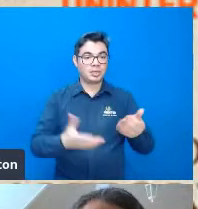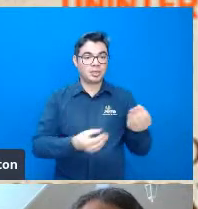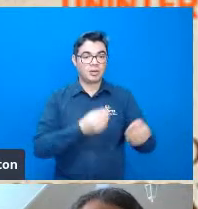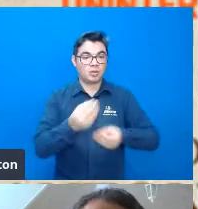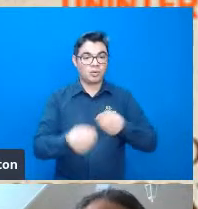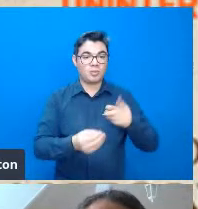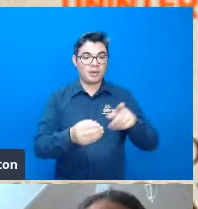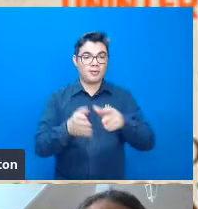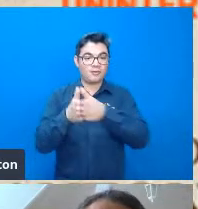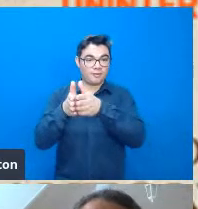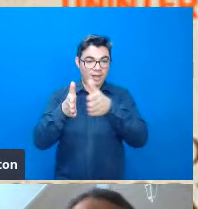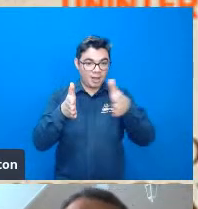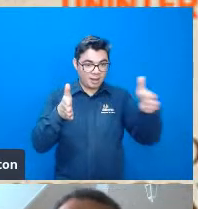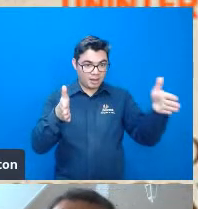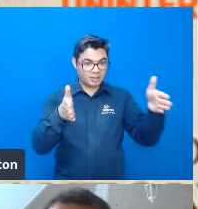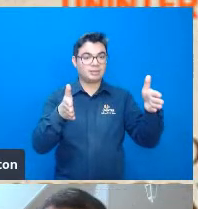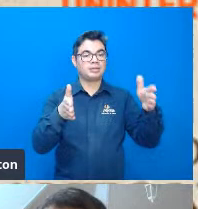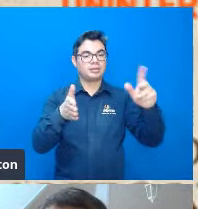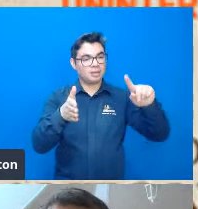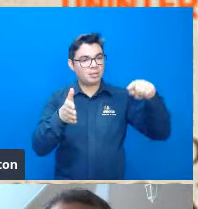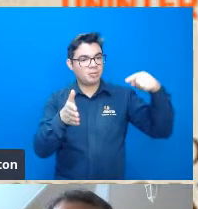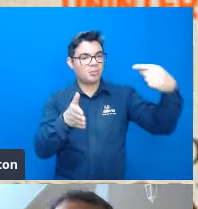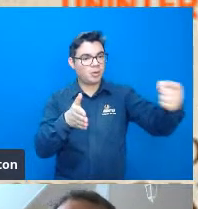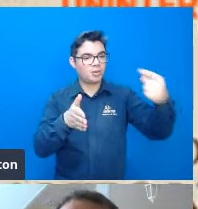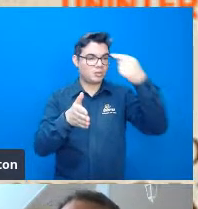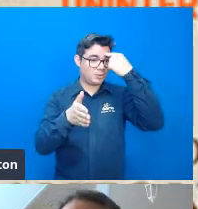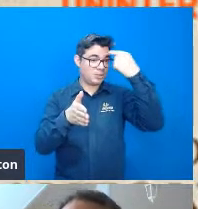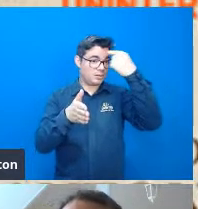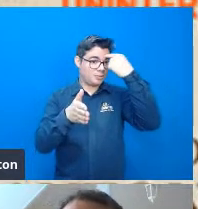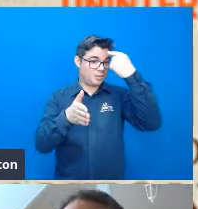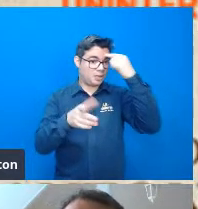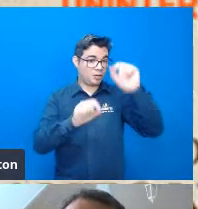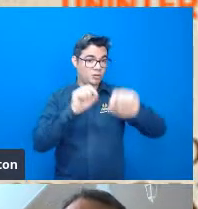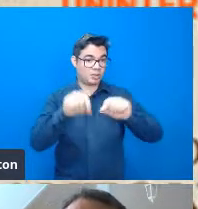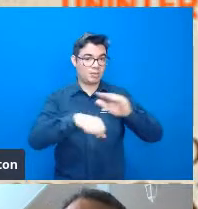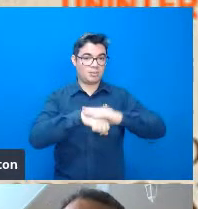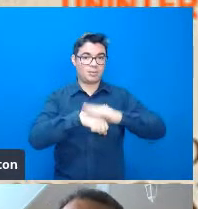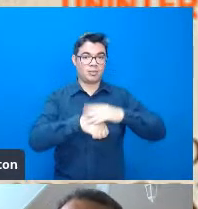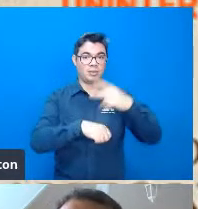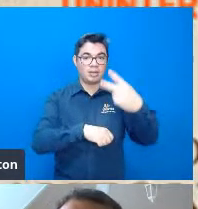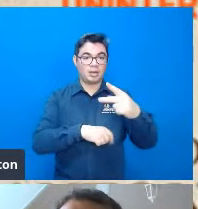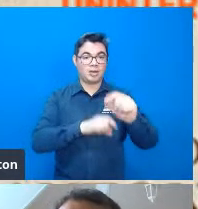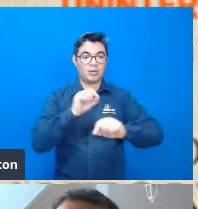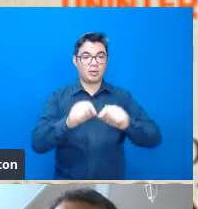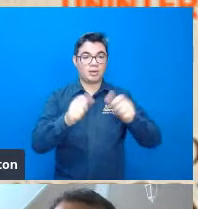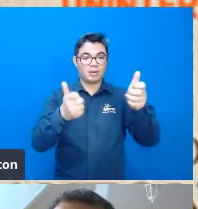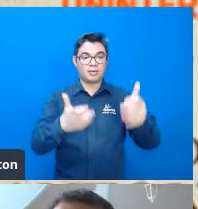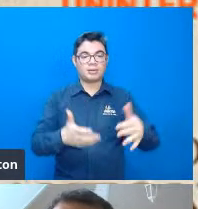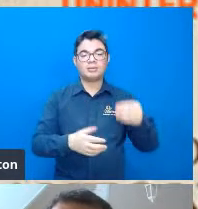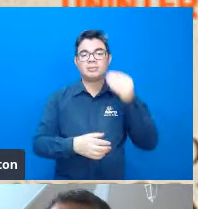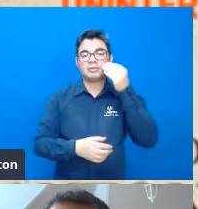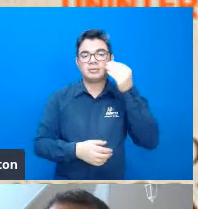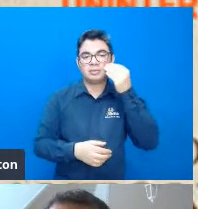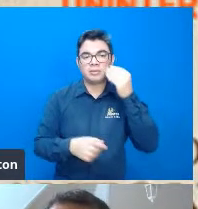fase posterior do pensamento do Cristofoletti quando ele tentou